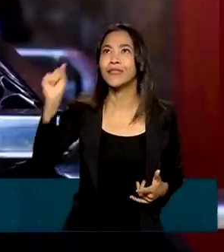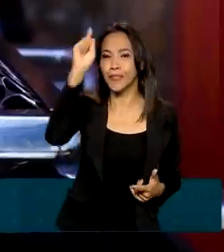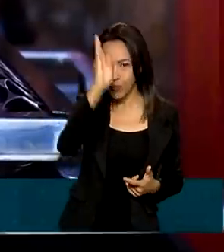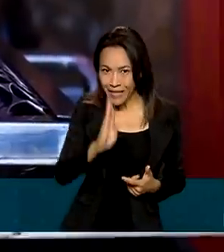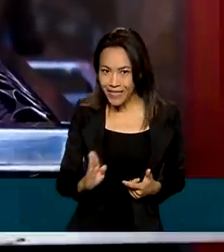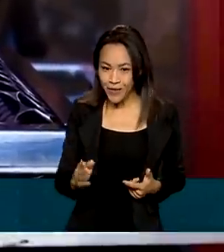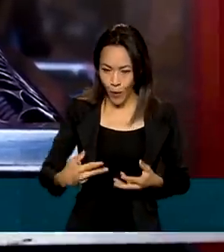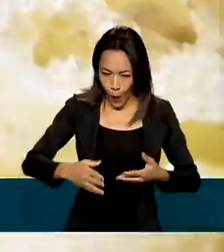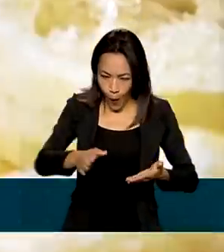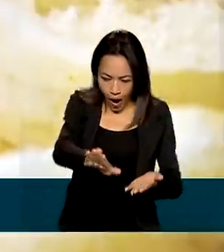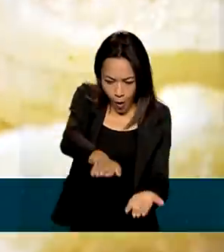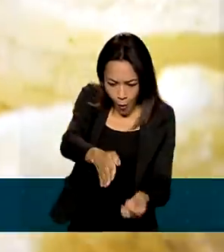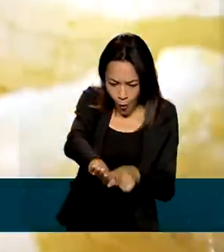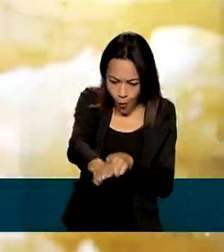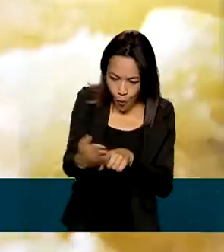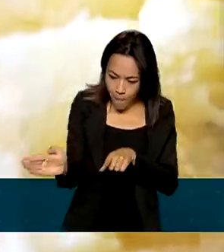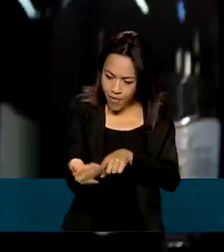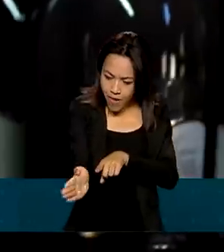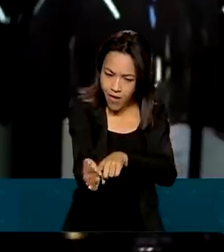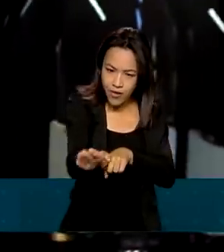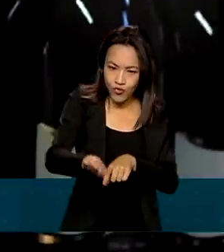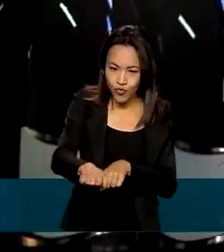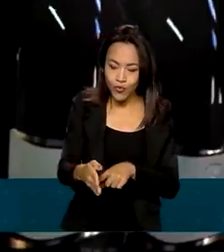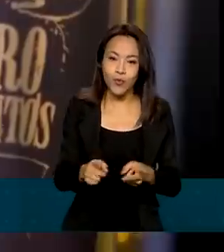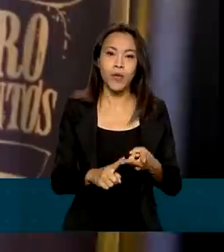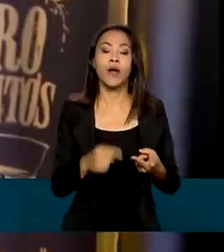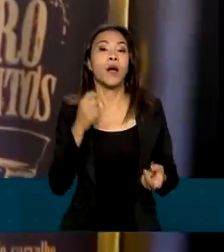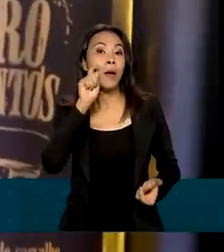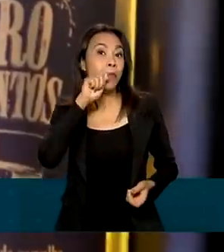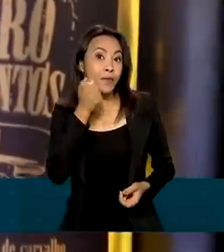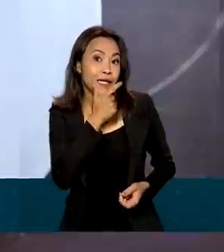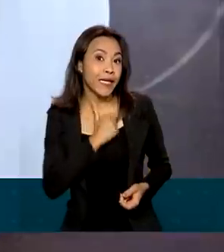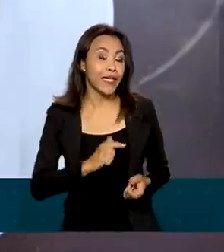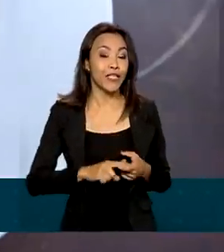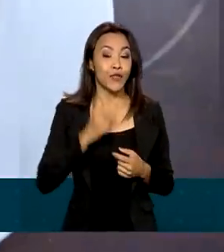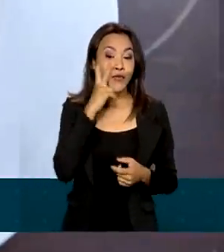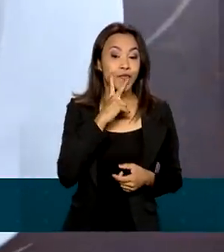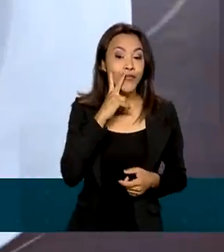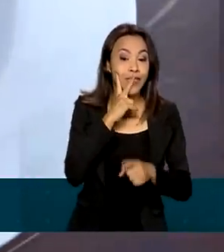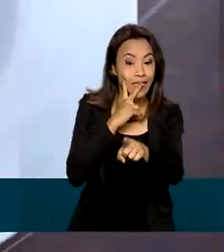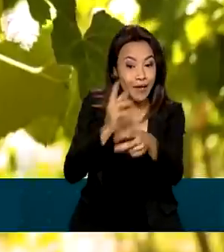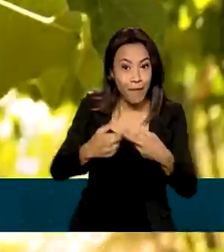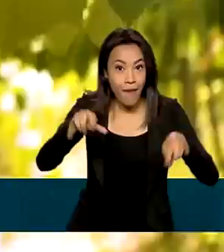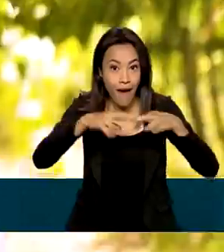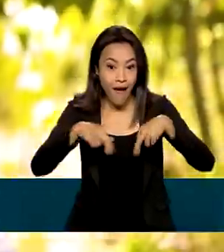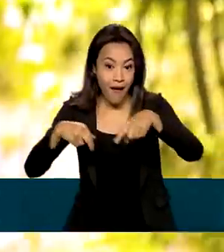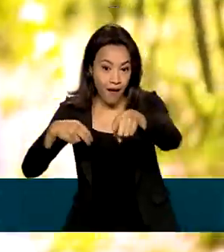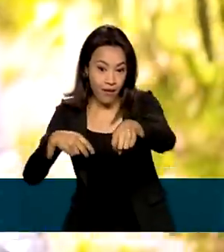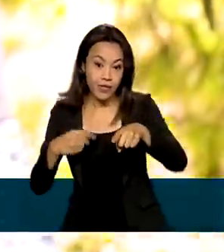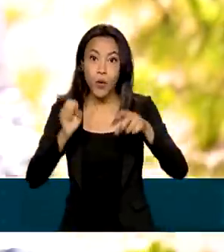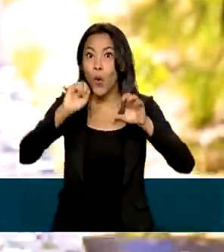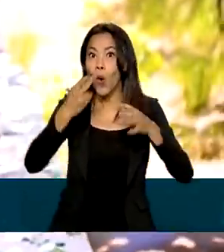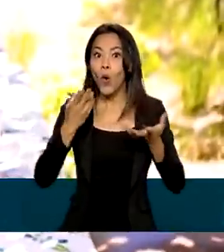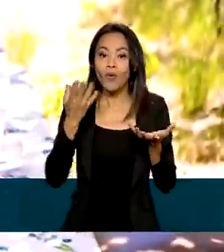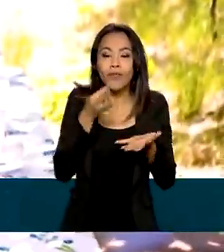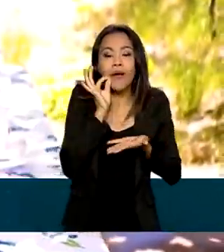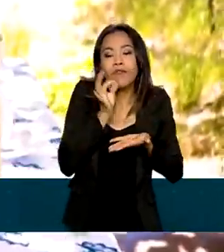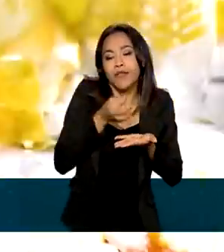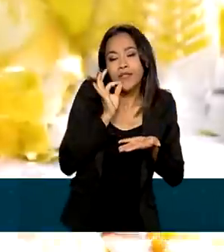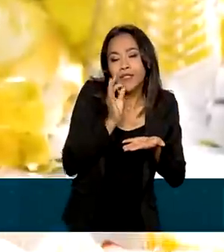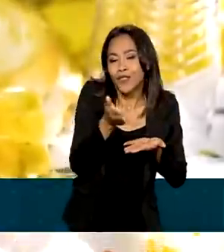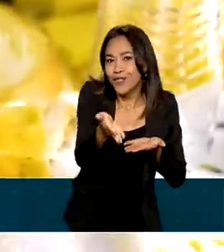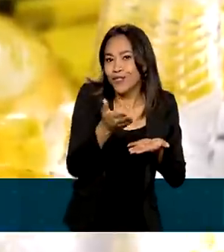peixe cozido na brasa, pão de queijo, vinhos, cachaças, massa italiana ou tradicional cafezinho,